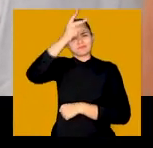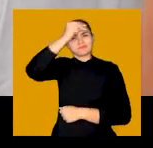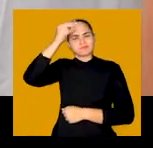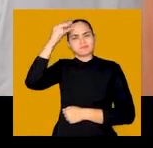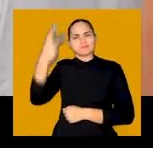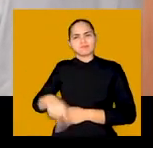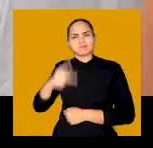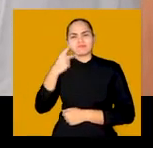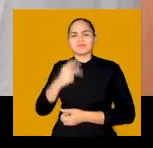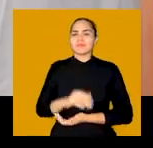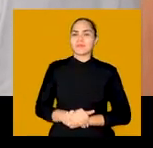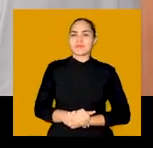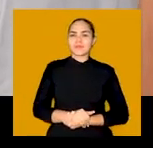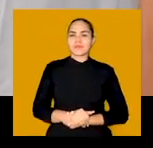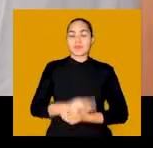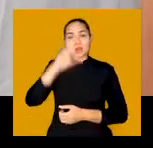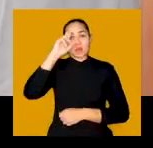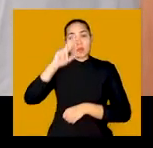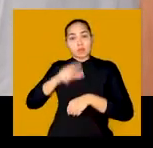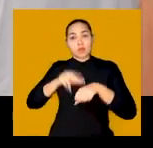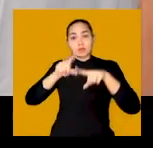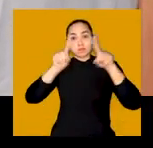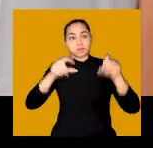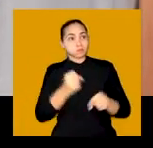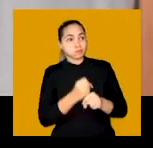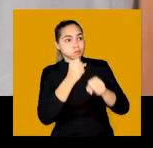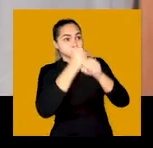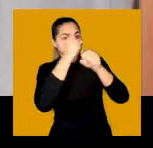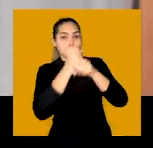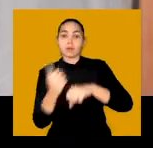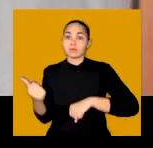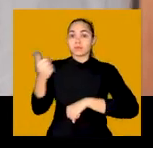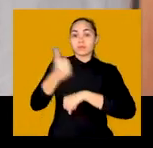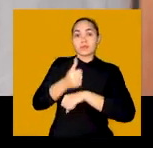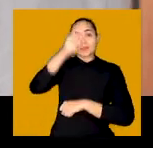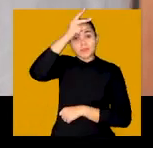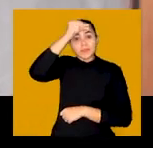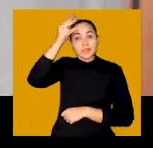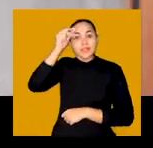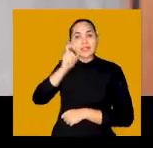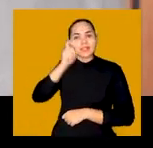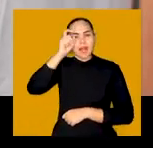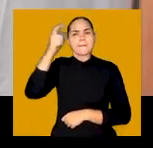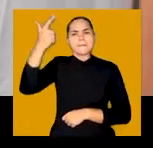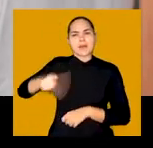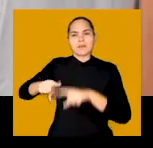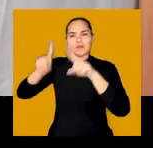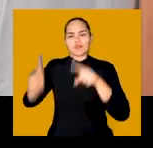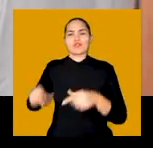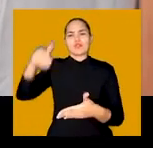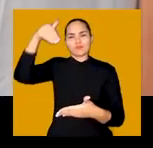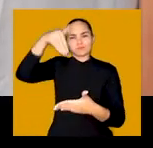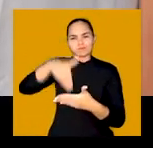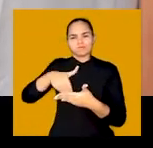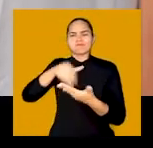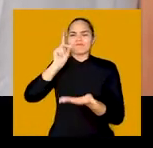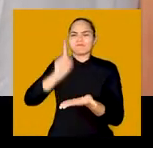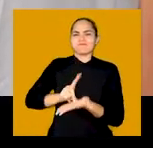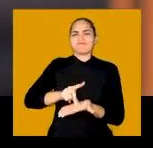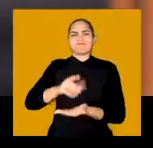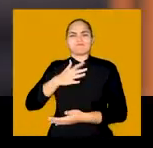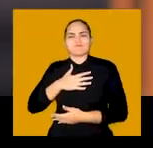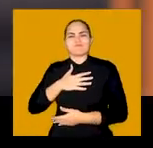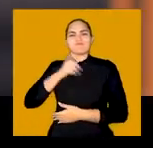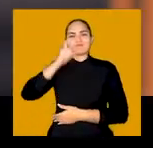Fortaleza. Terminar as obras que o prefeito Roberto Claudio está deixando e fazer outros projetos. Eu voto o Sarto de coração.